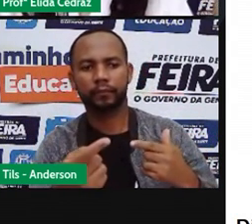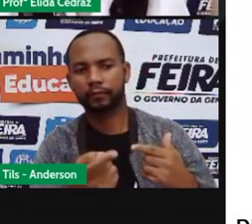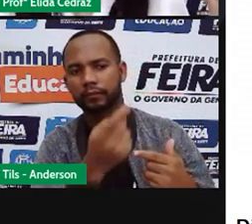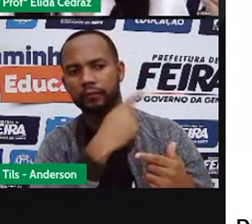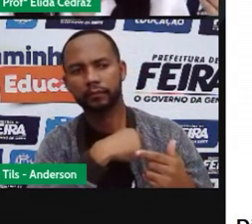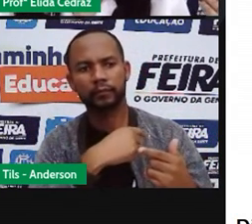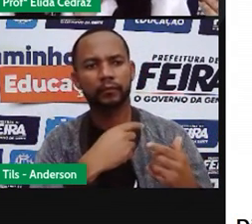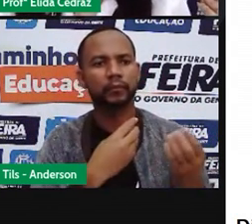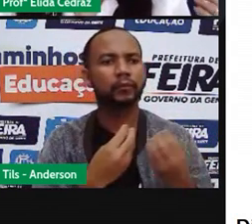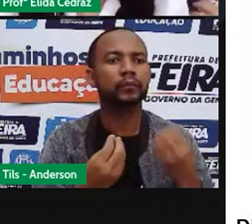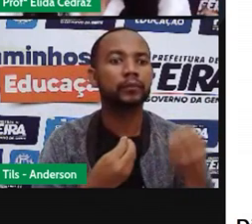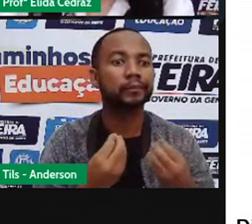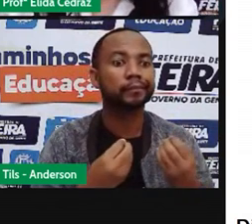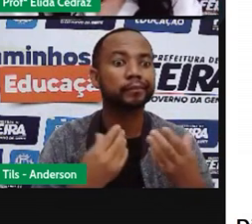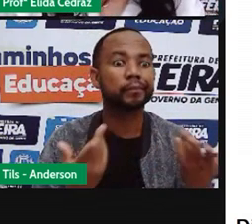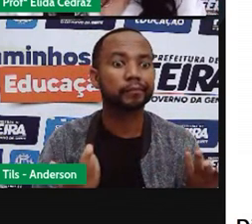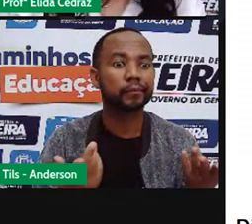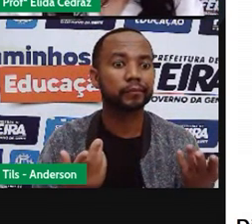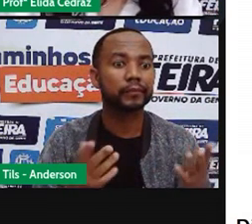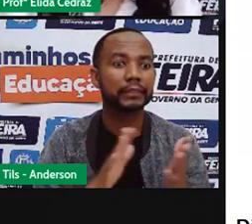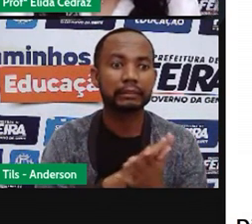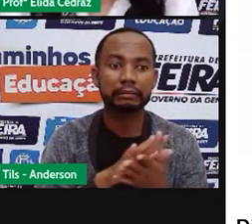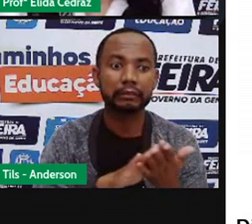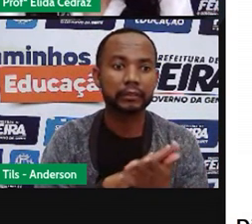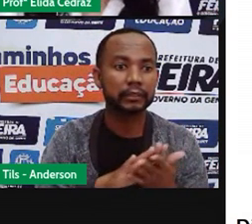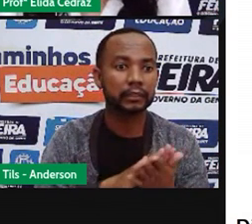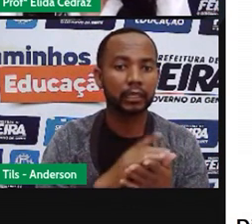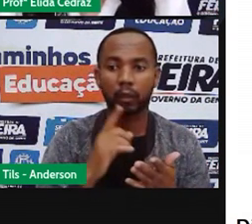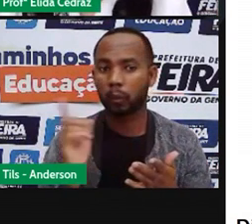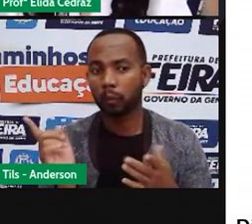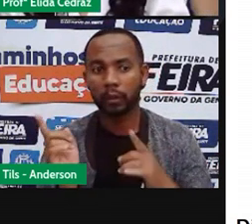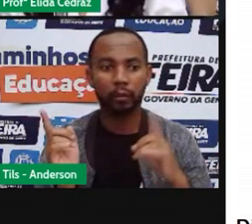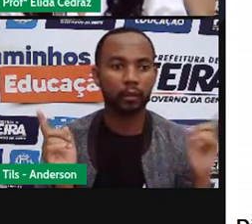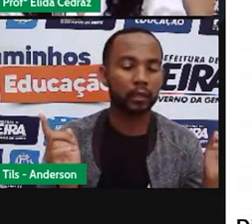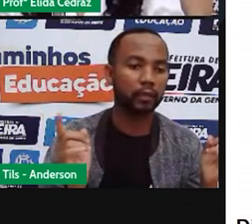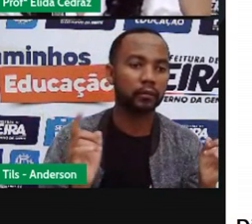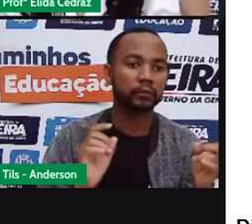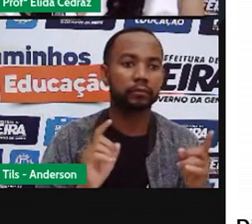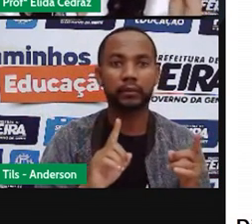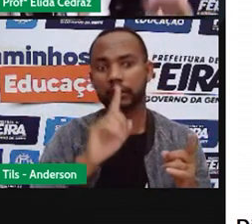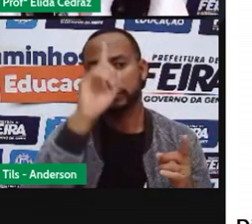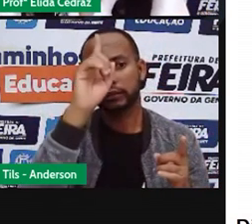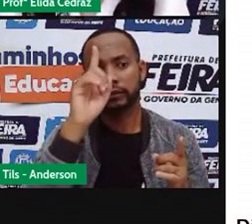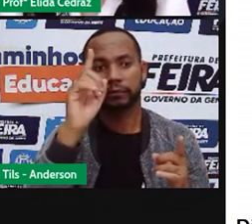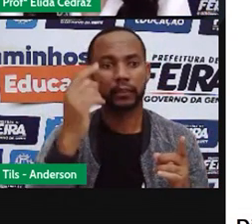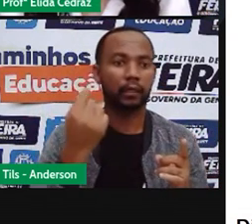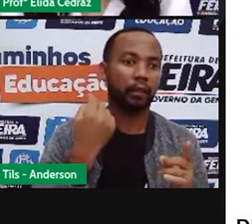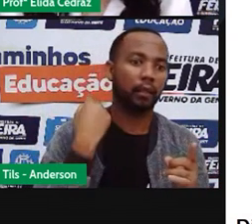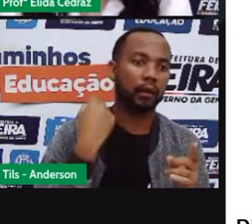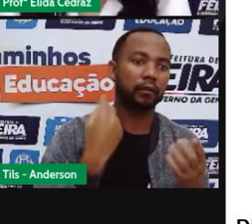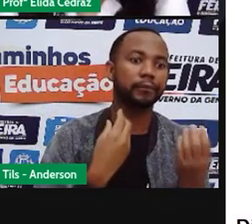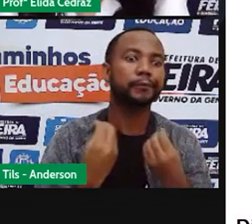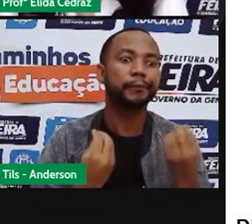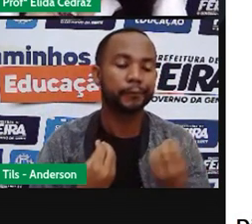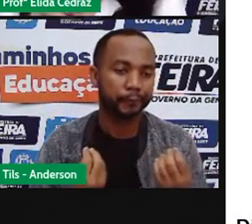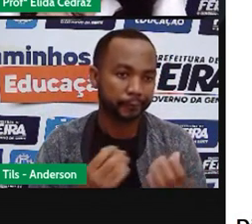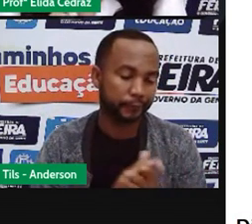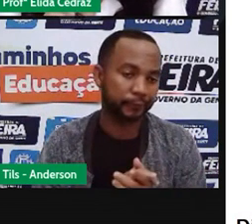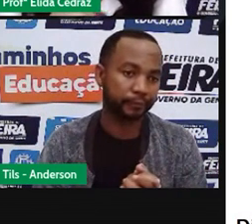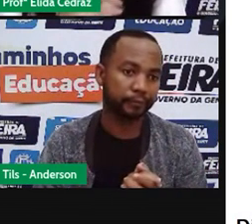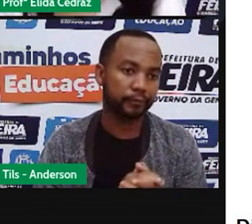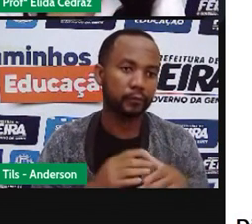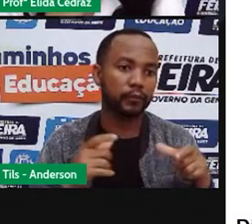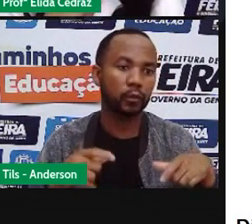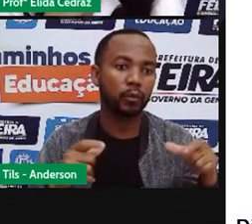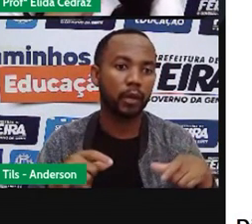De trás? De um lado? Do outro? De cima? Pois é, de